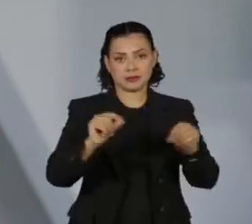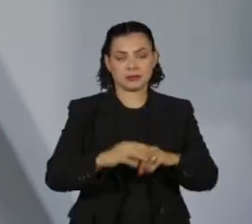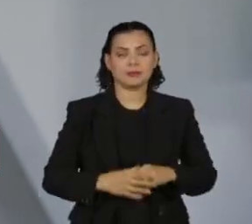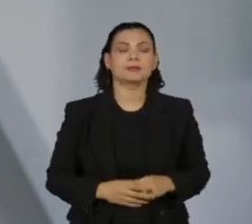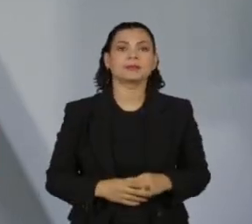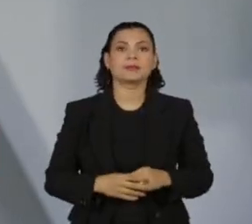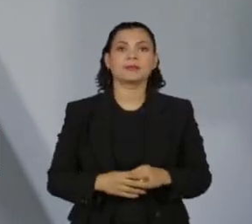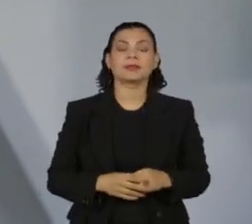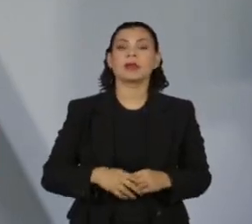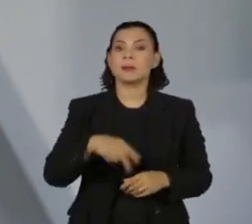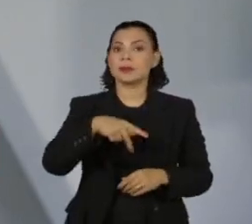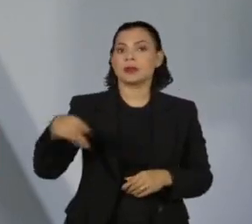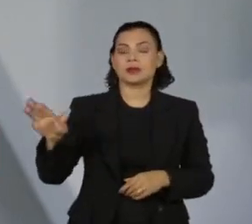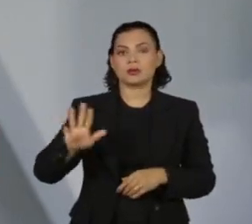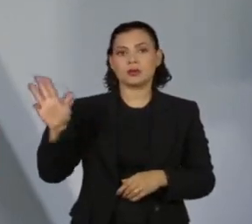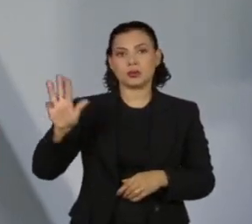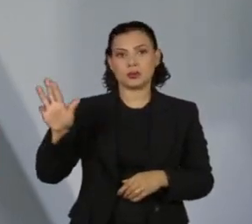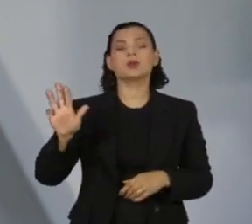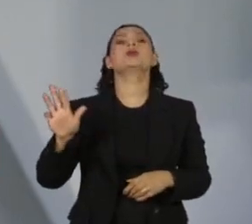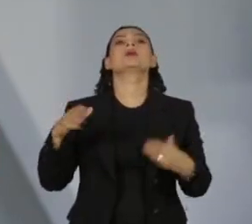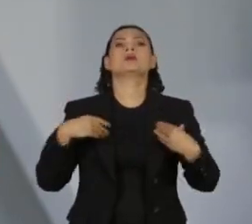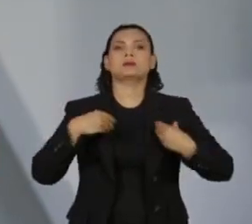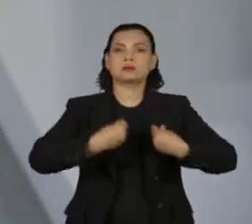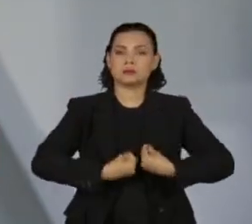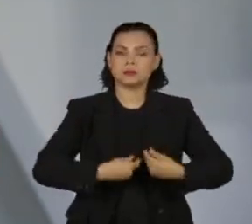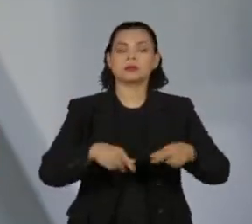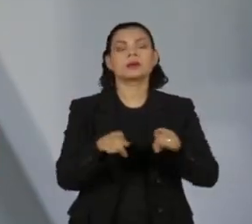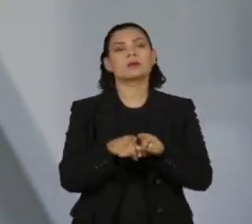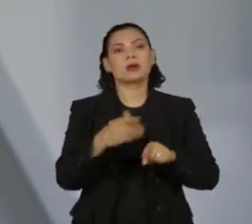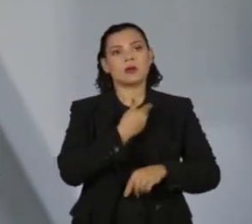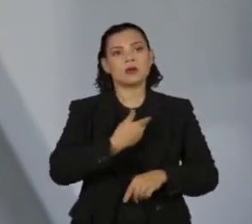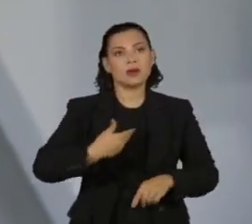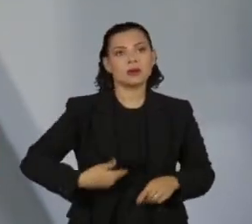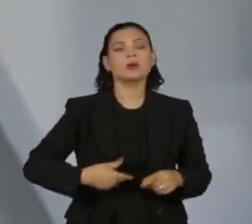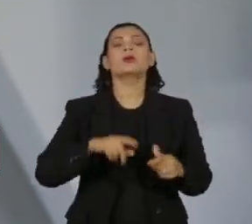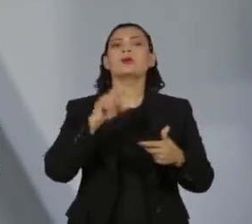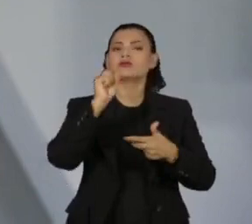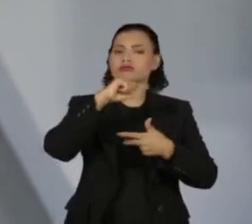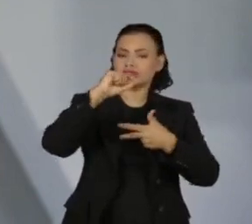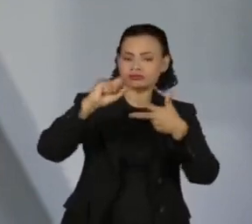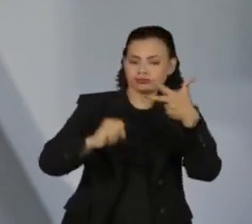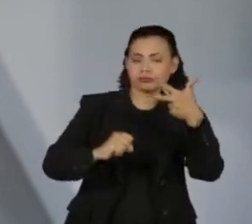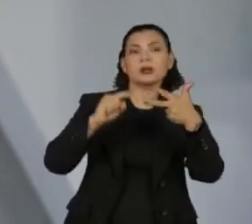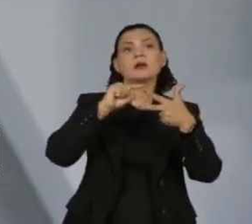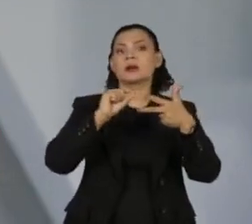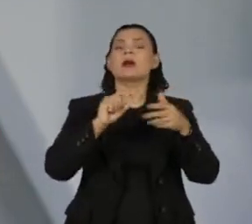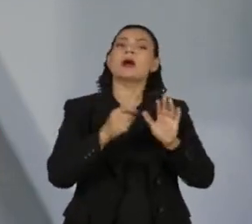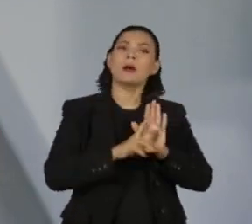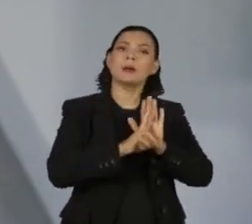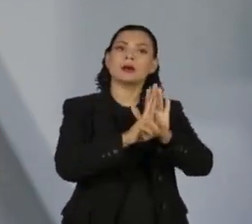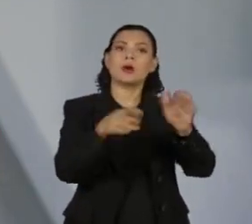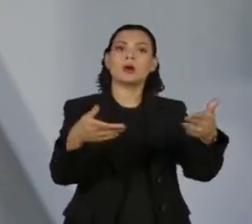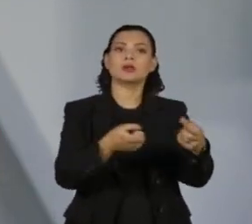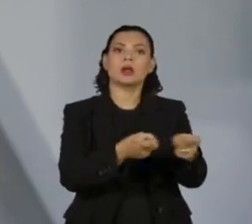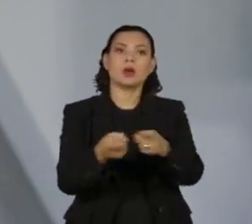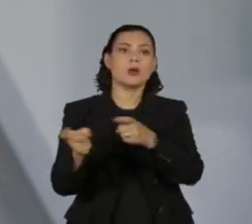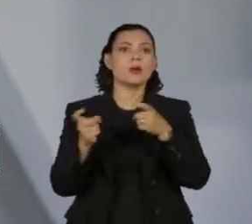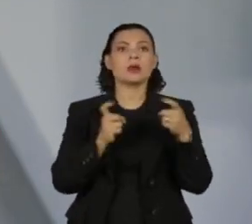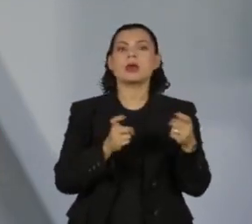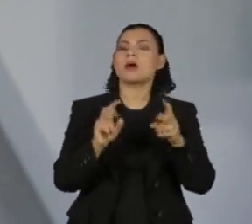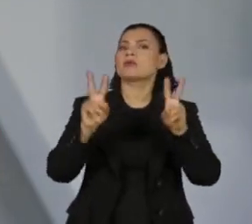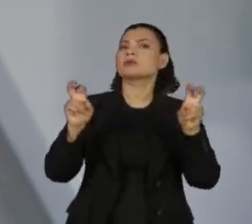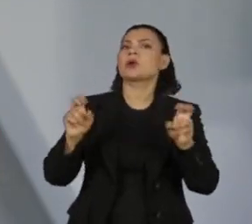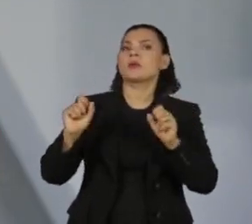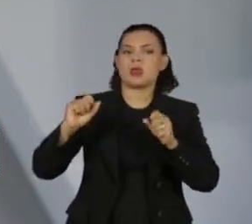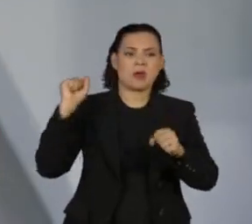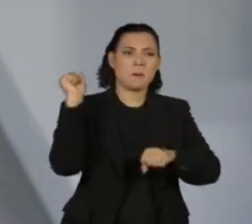O presidente Lula, ministros, governadores e representantes dos outros poderes se reúnem no final do dia de hoje para discutir os